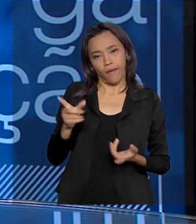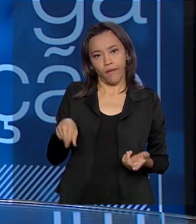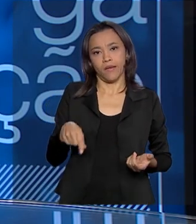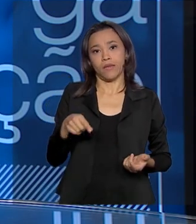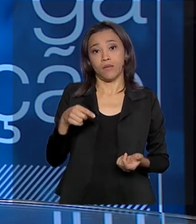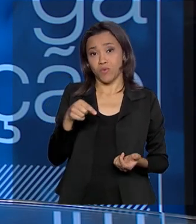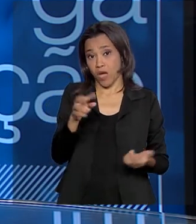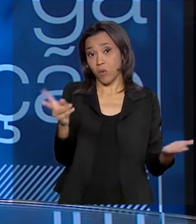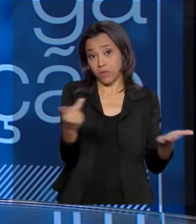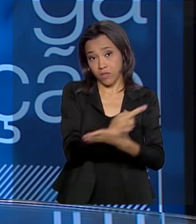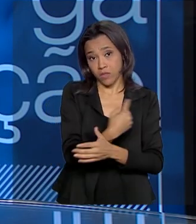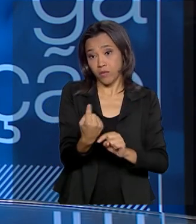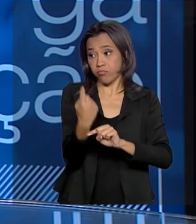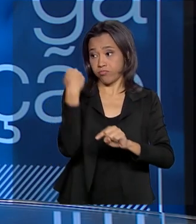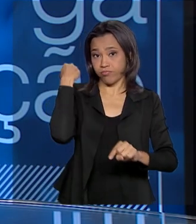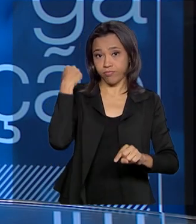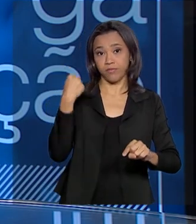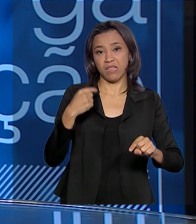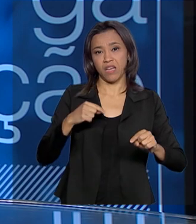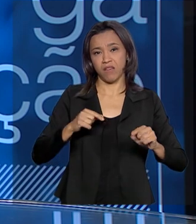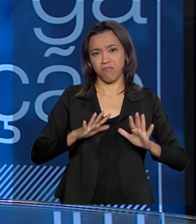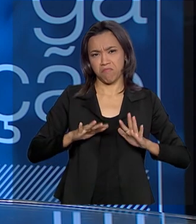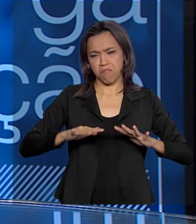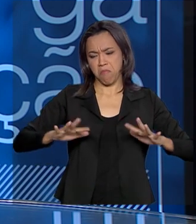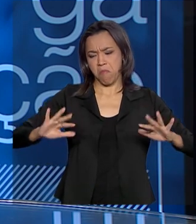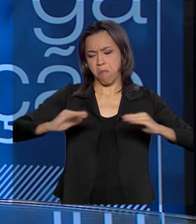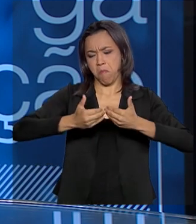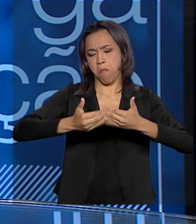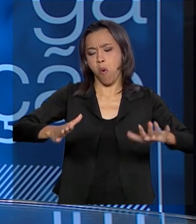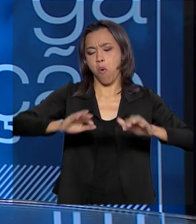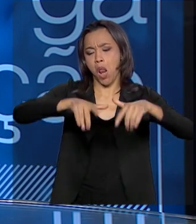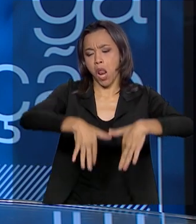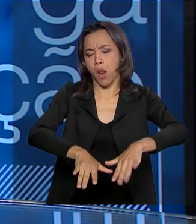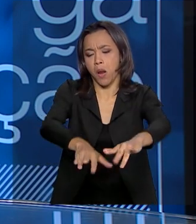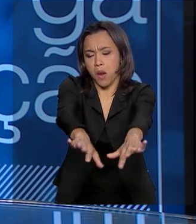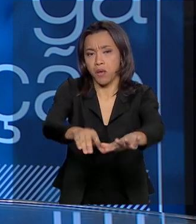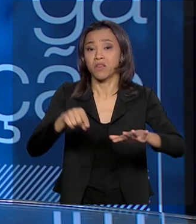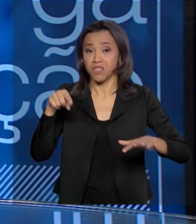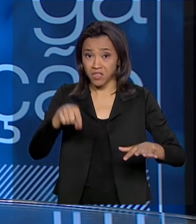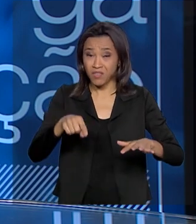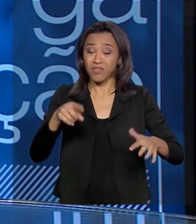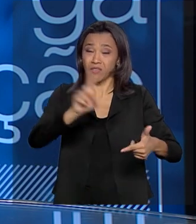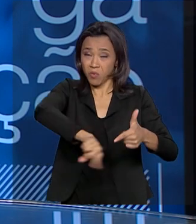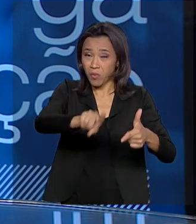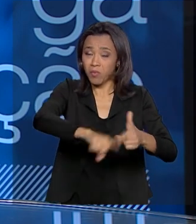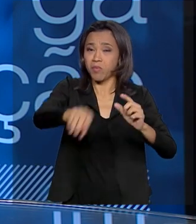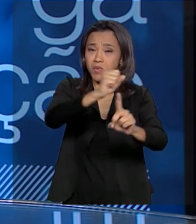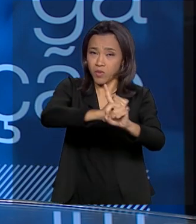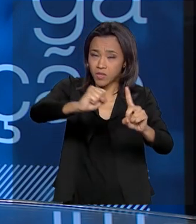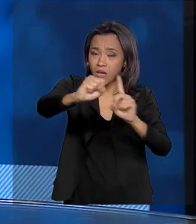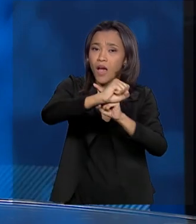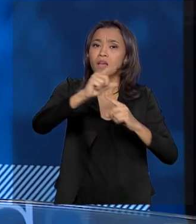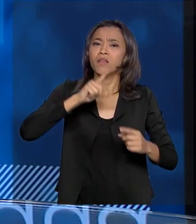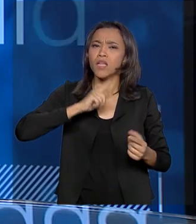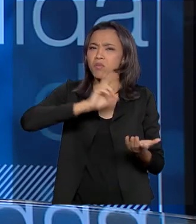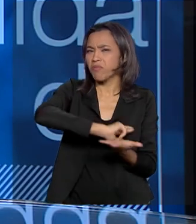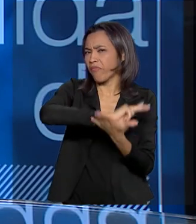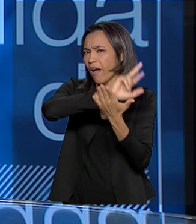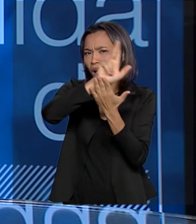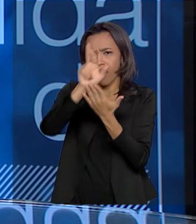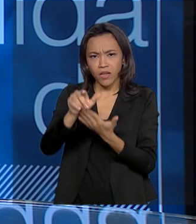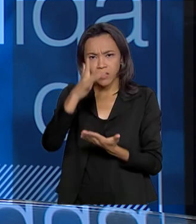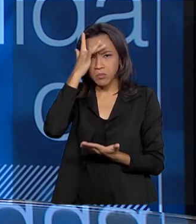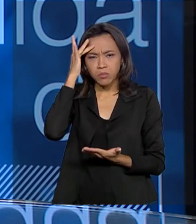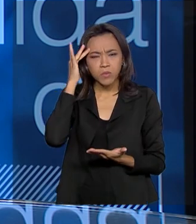desastre, ele causou uma mobilização social, naturalmente, e que nós temos vários fiscalizadores no nosso país. Temos os